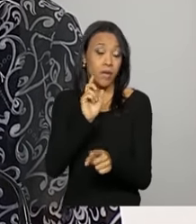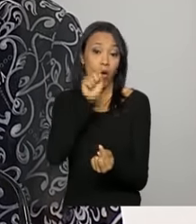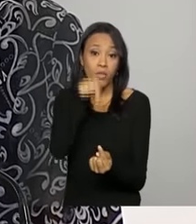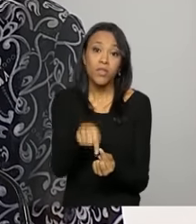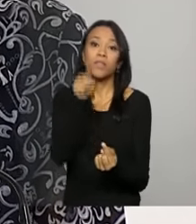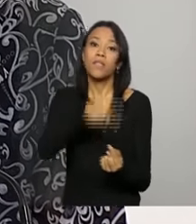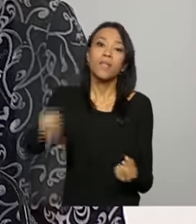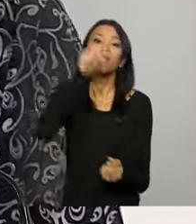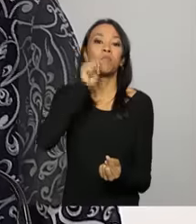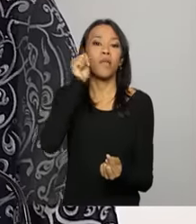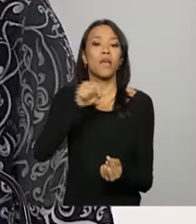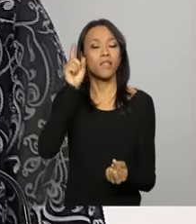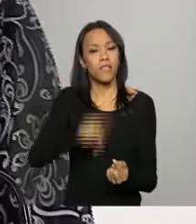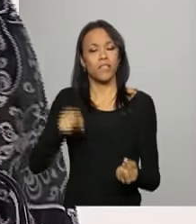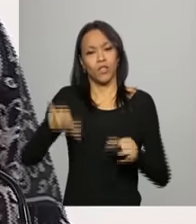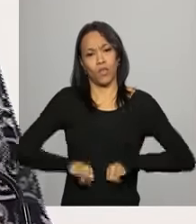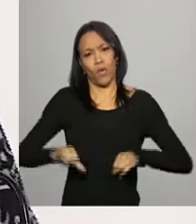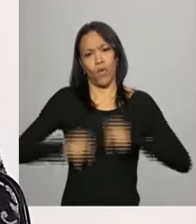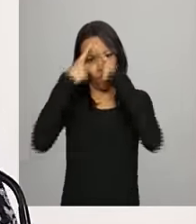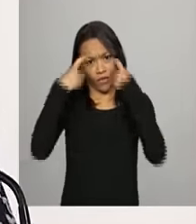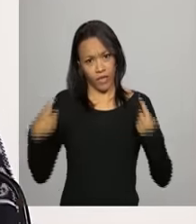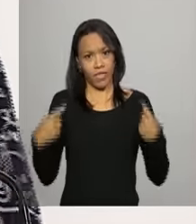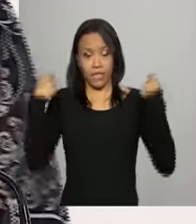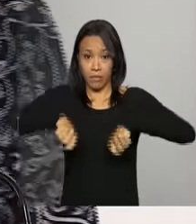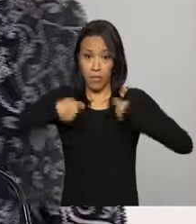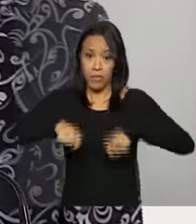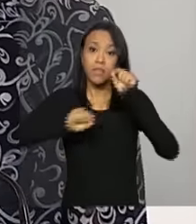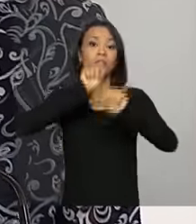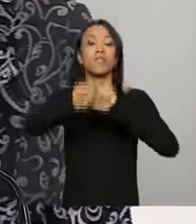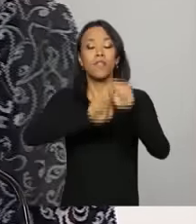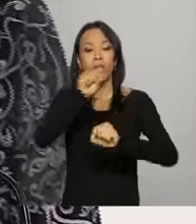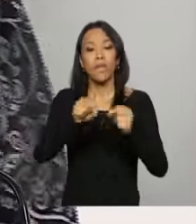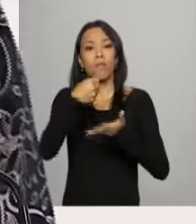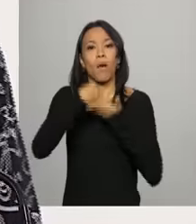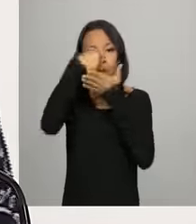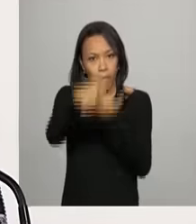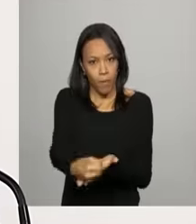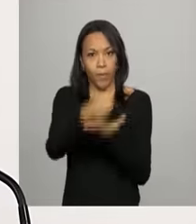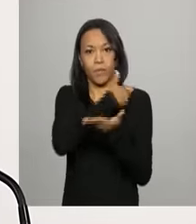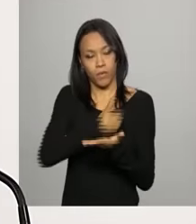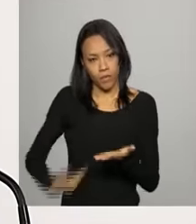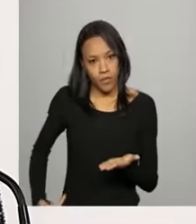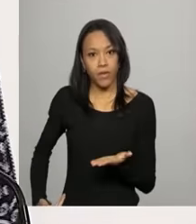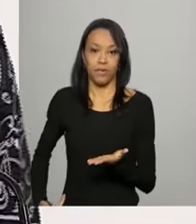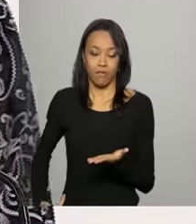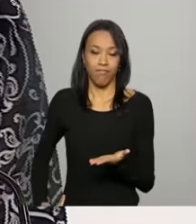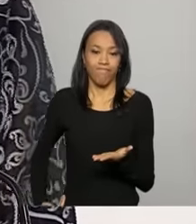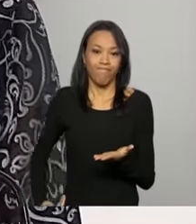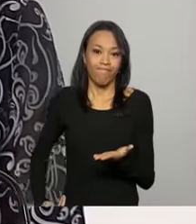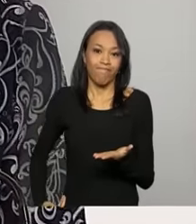aquelas mulheres que fossem vítimas de violência e que precisassem de um apoio do Estado para poder